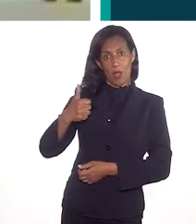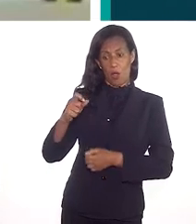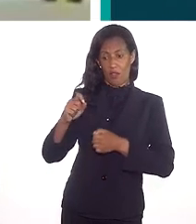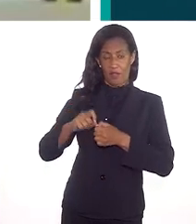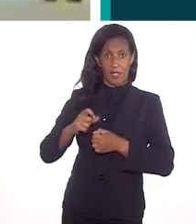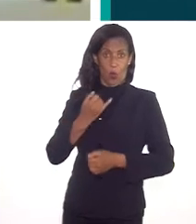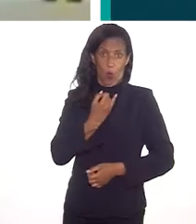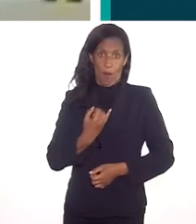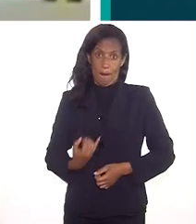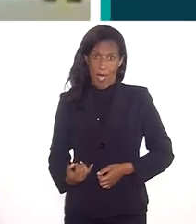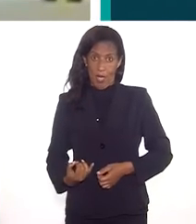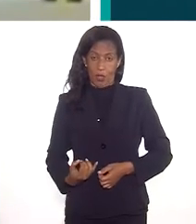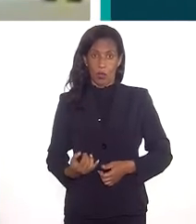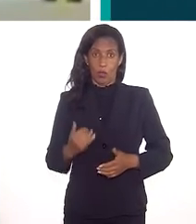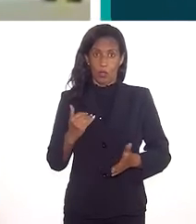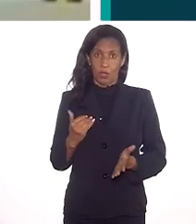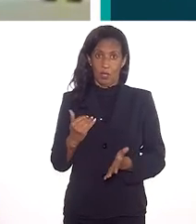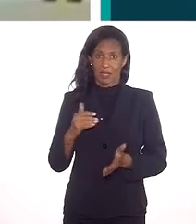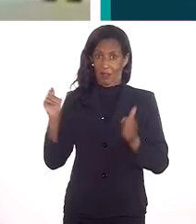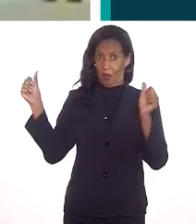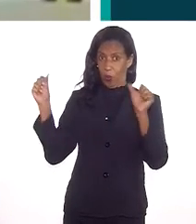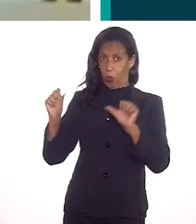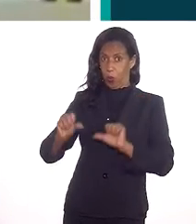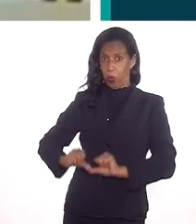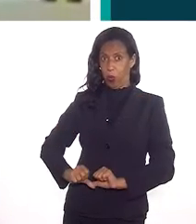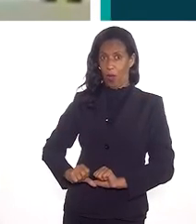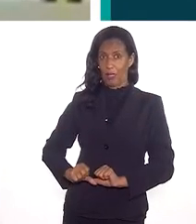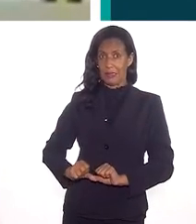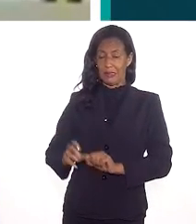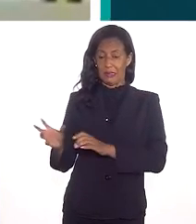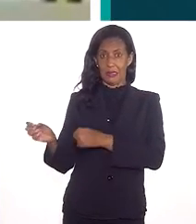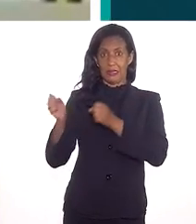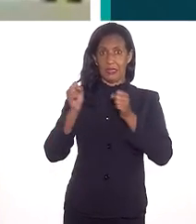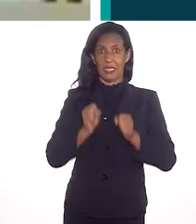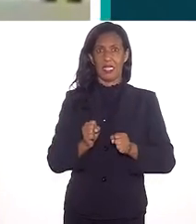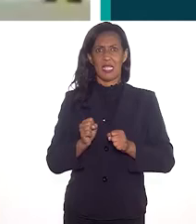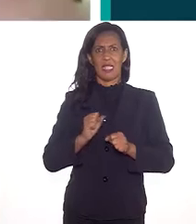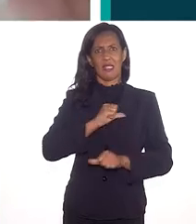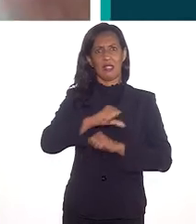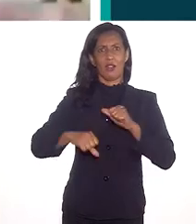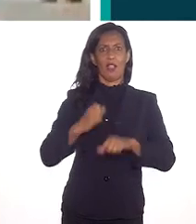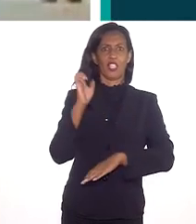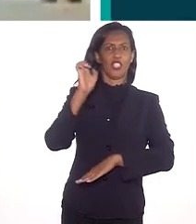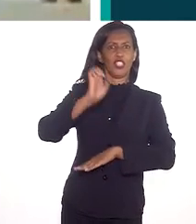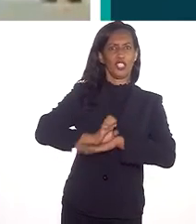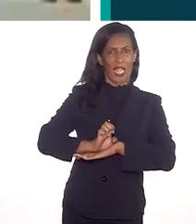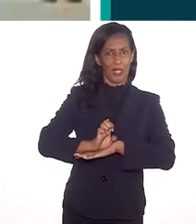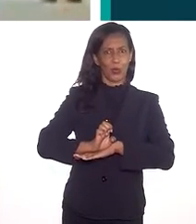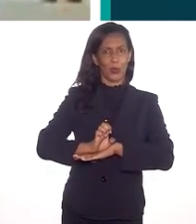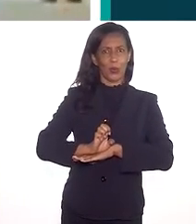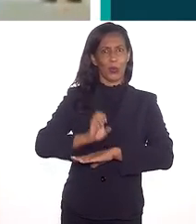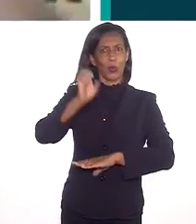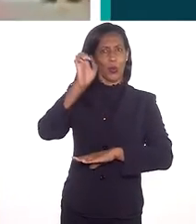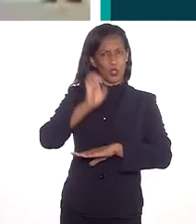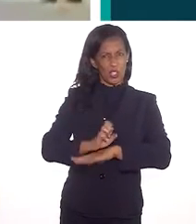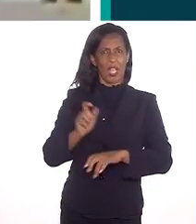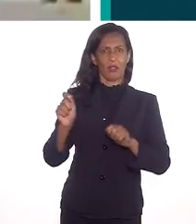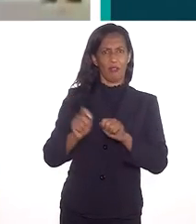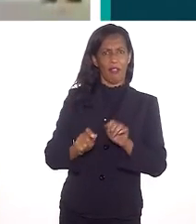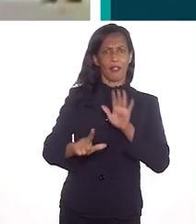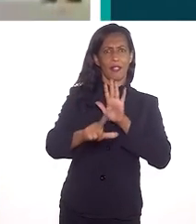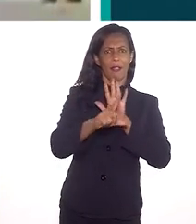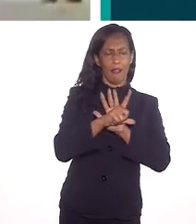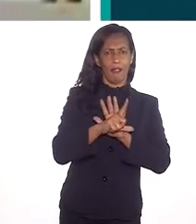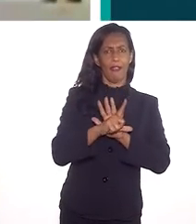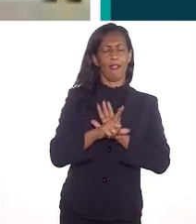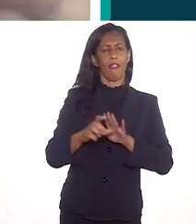que fosse feito por um império que estava em decadência e assumir, tomar forma do Estado, né, é o Estado que faz